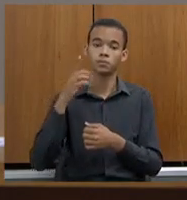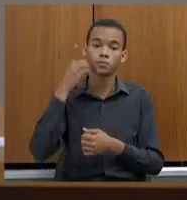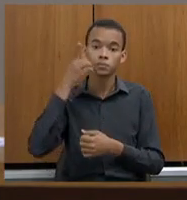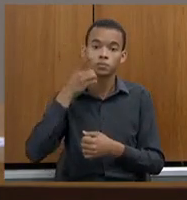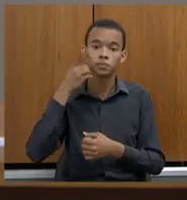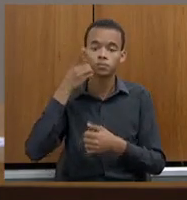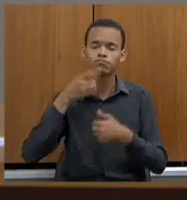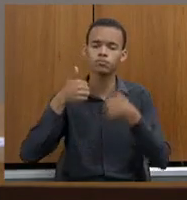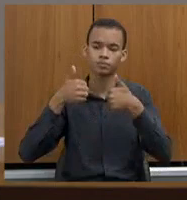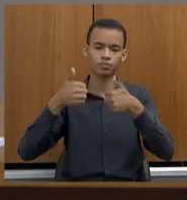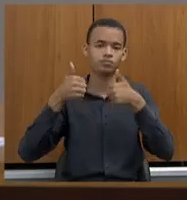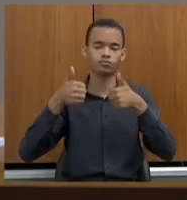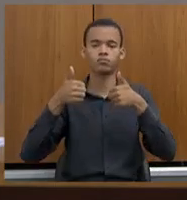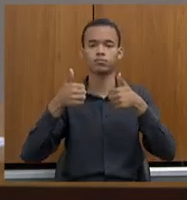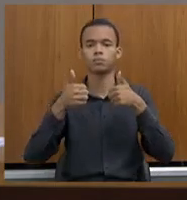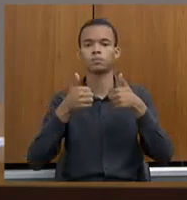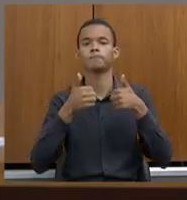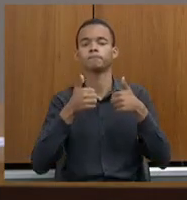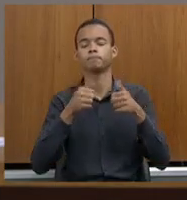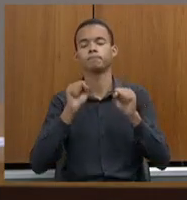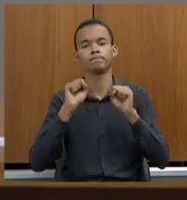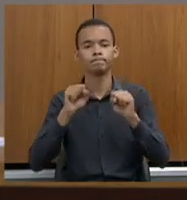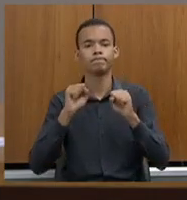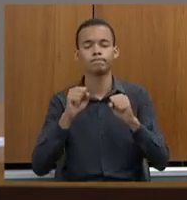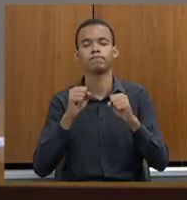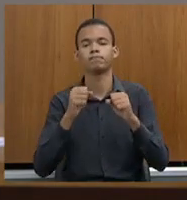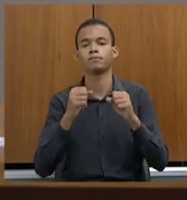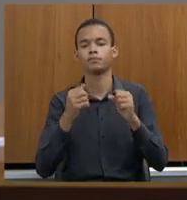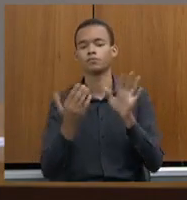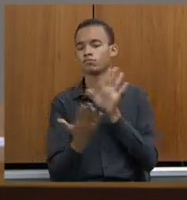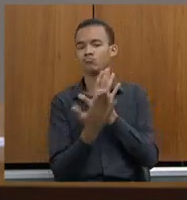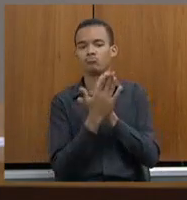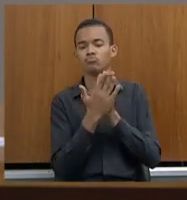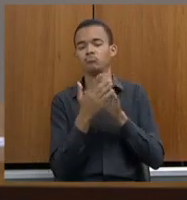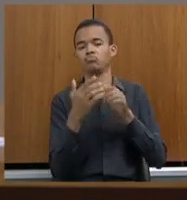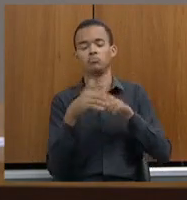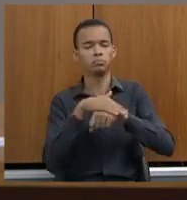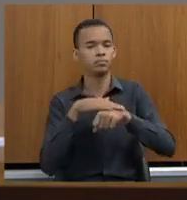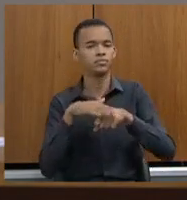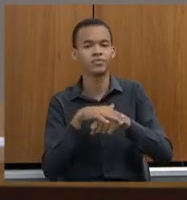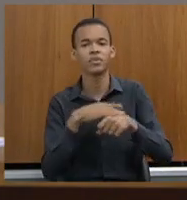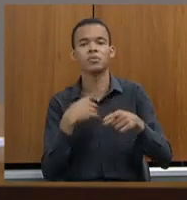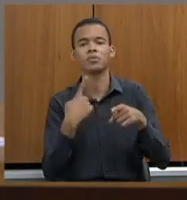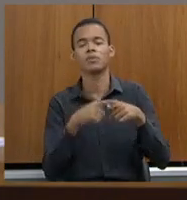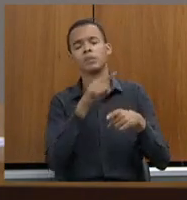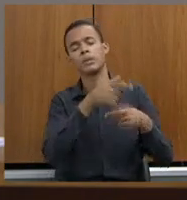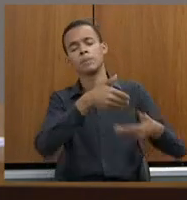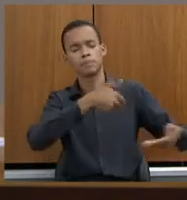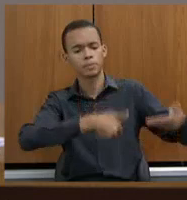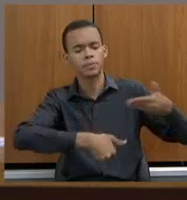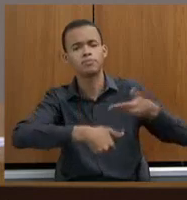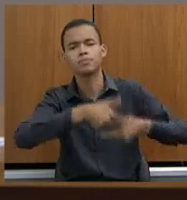tem essa liberdade de nos tratar assim, tão generosamente,